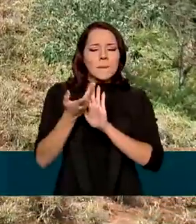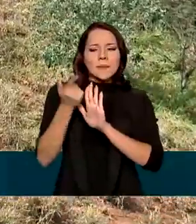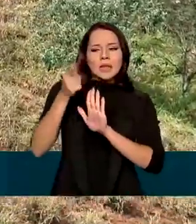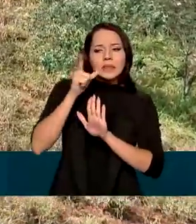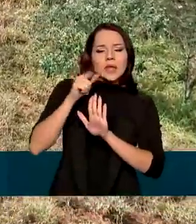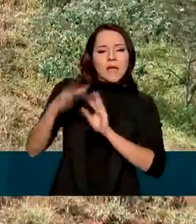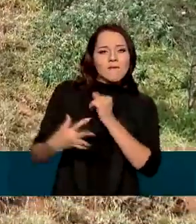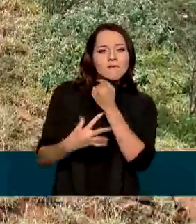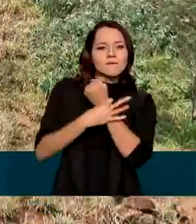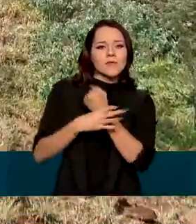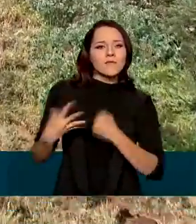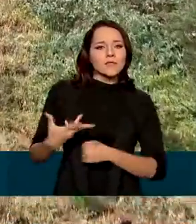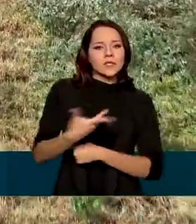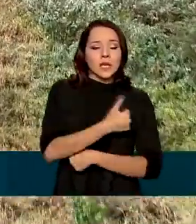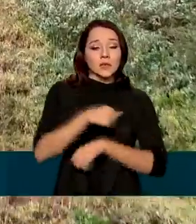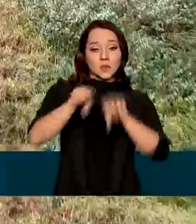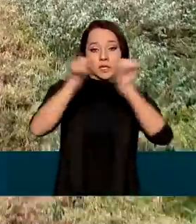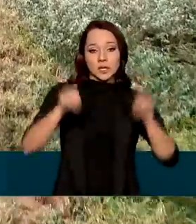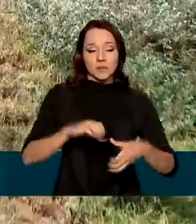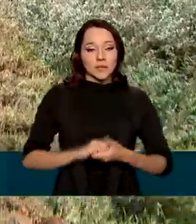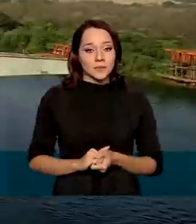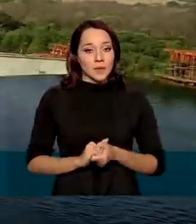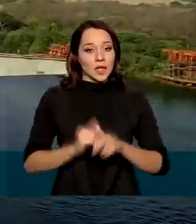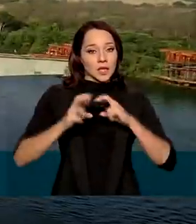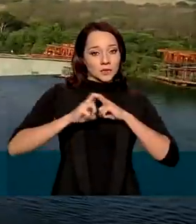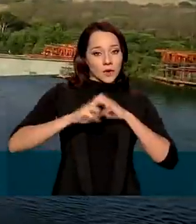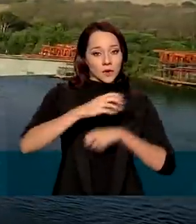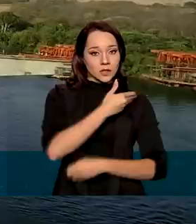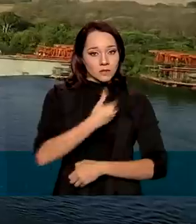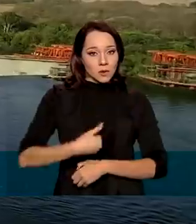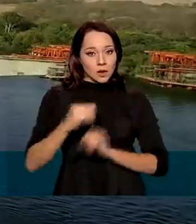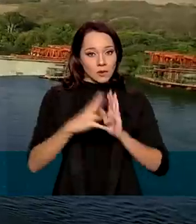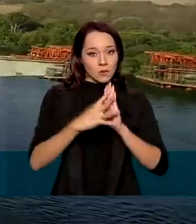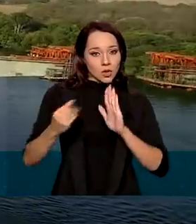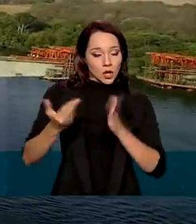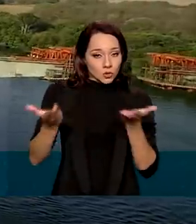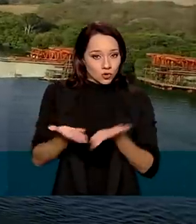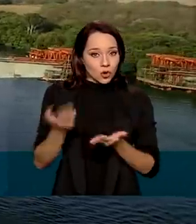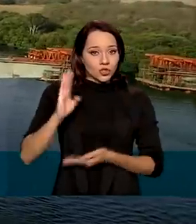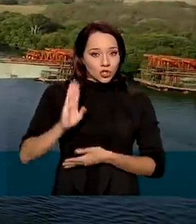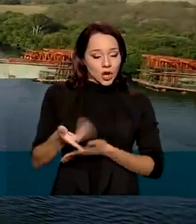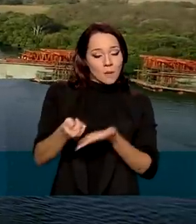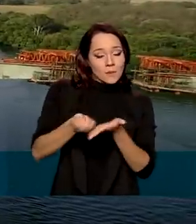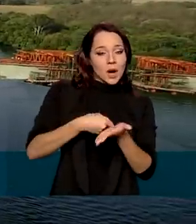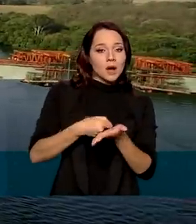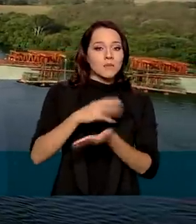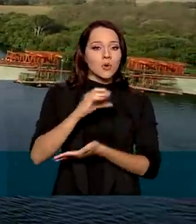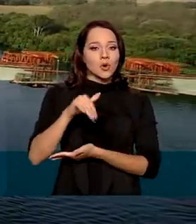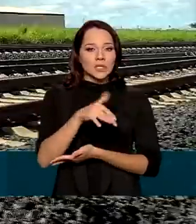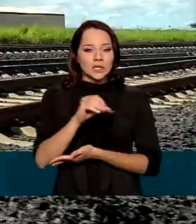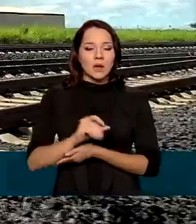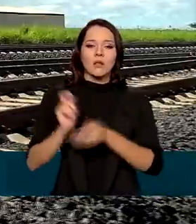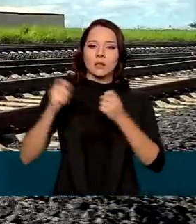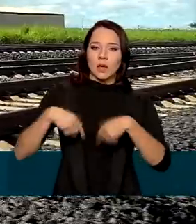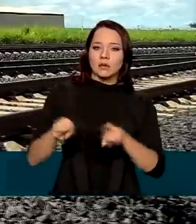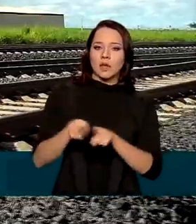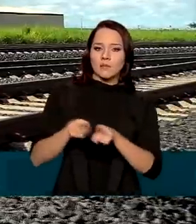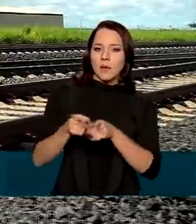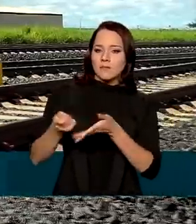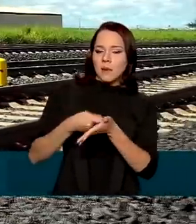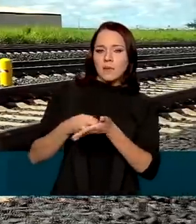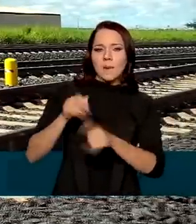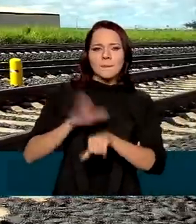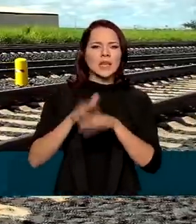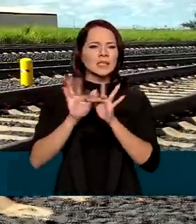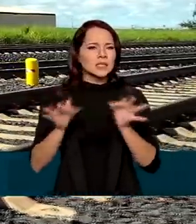eficiência desse sistema. Nas ferrovias públicas, além do modelo atual de outorga por concessão, será permitida a outorga de forma